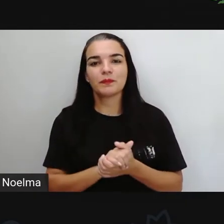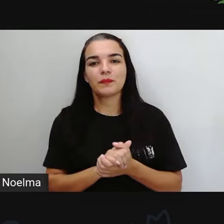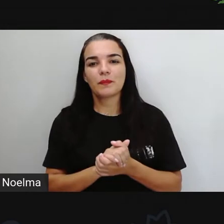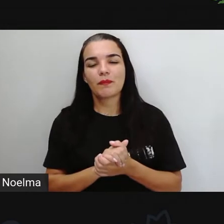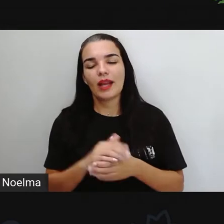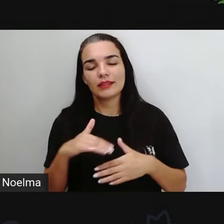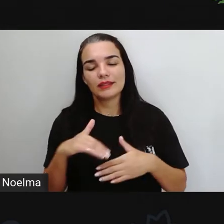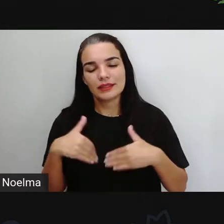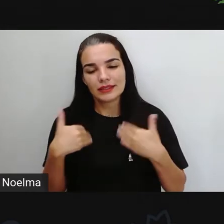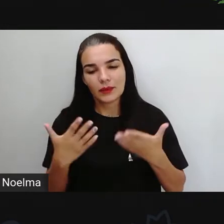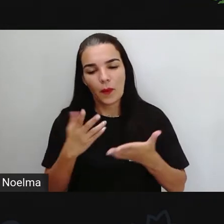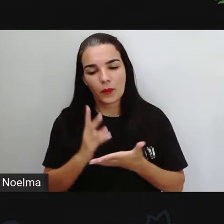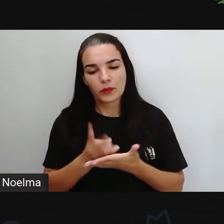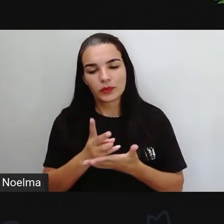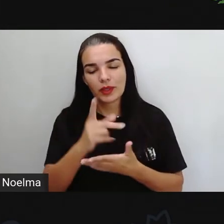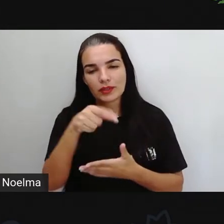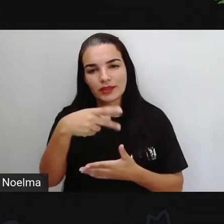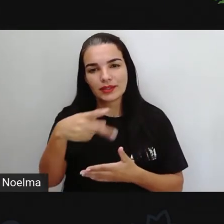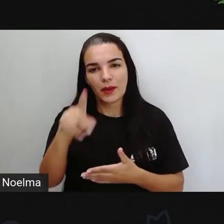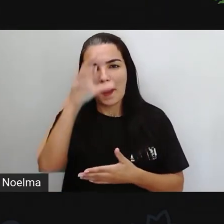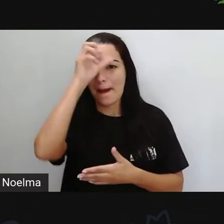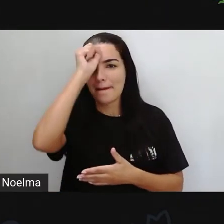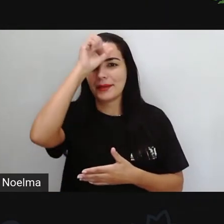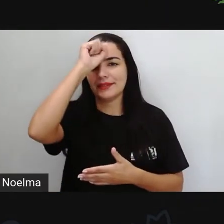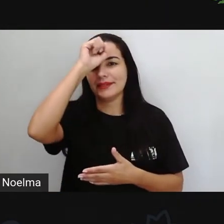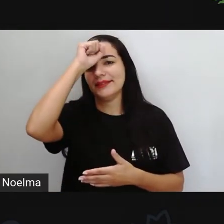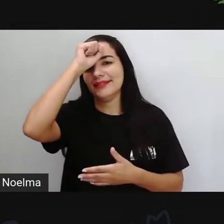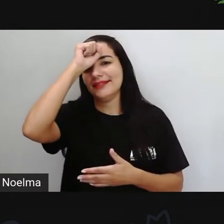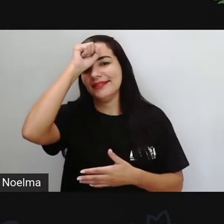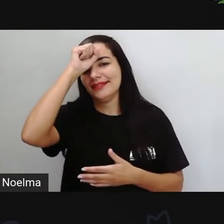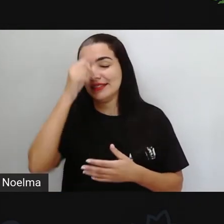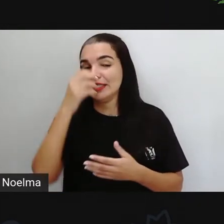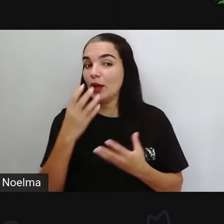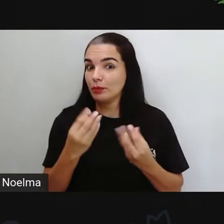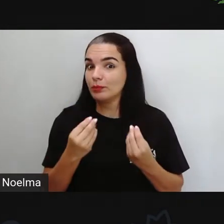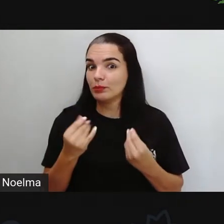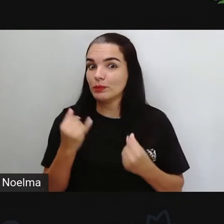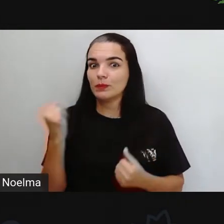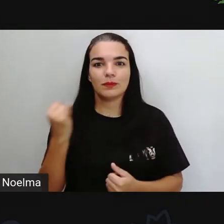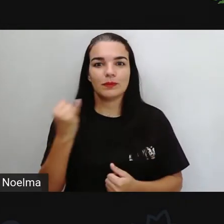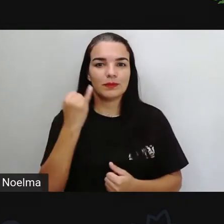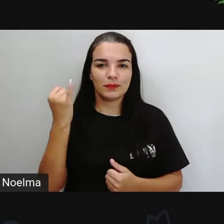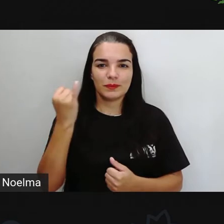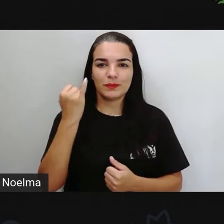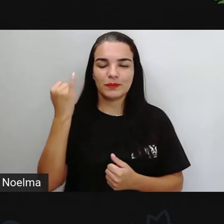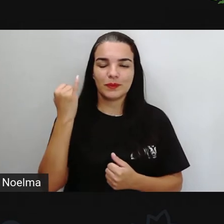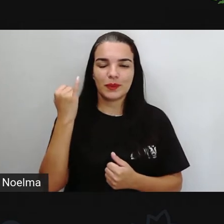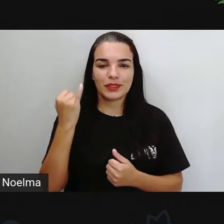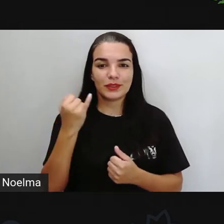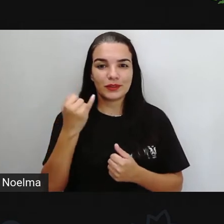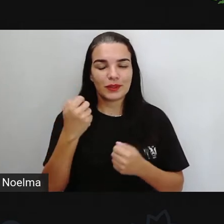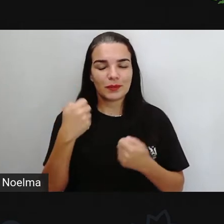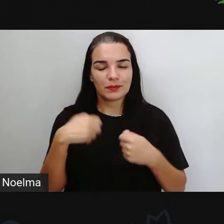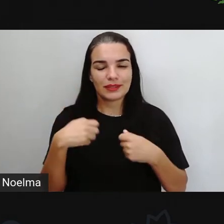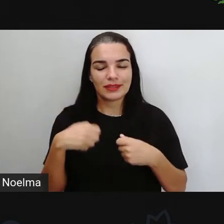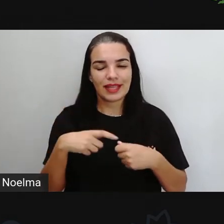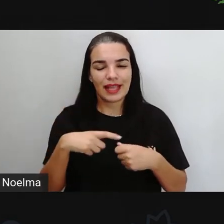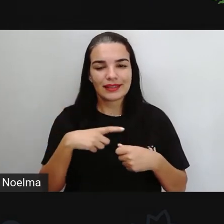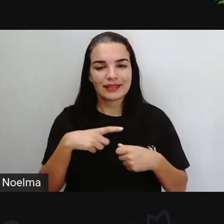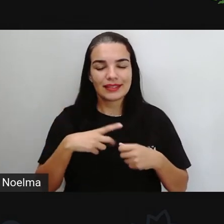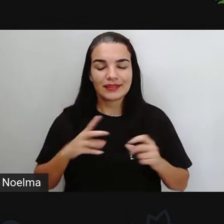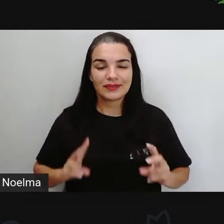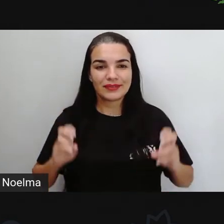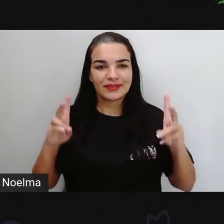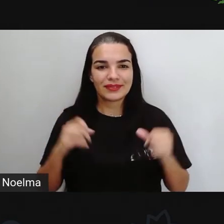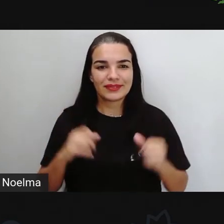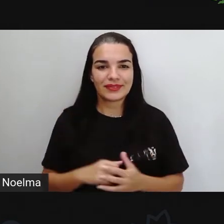continuidade ao seu aprendizado. Algo aí que é muito importante, que precisa ser valorizado. Então, ó, esse momento é um momento